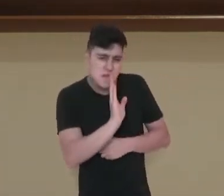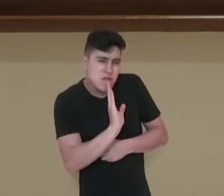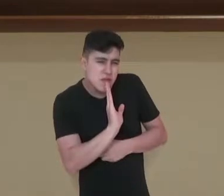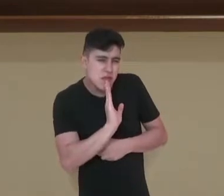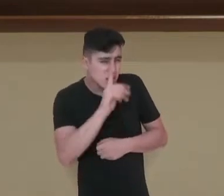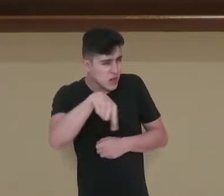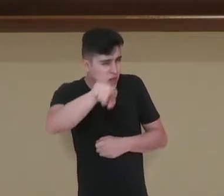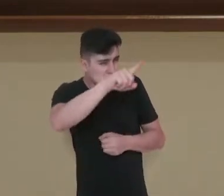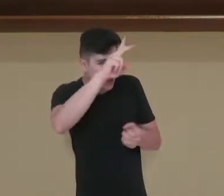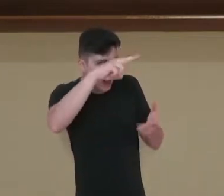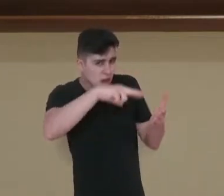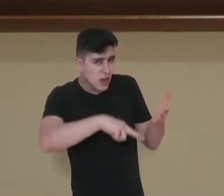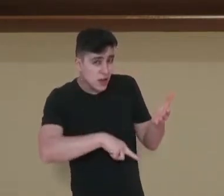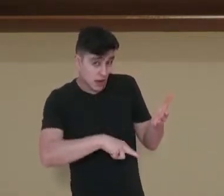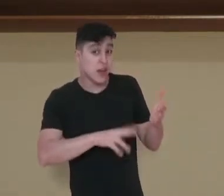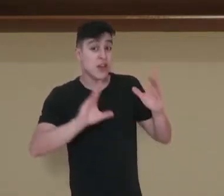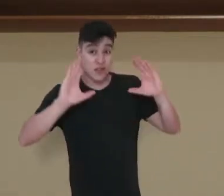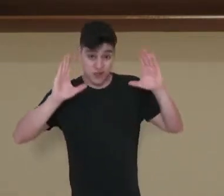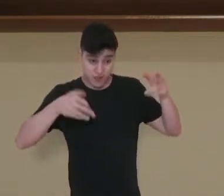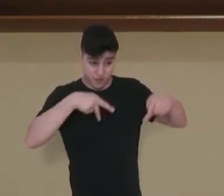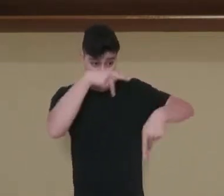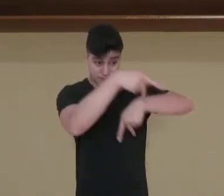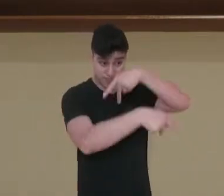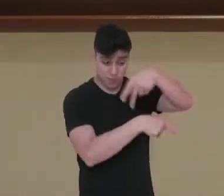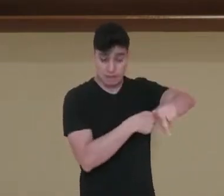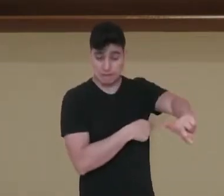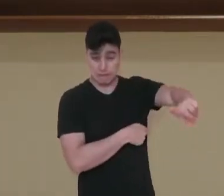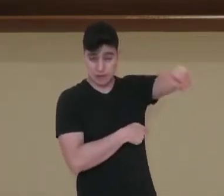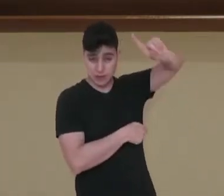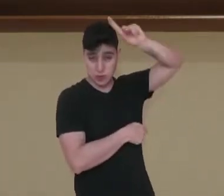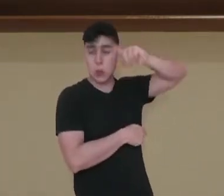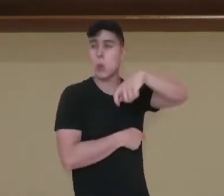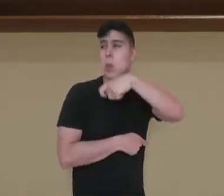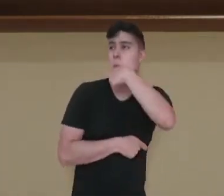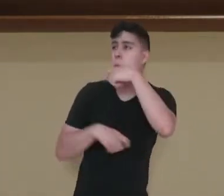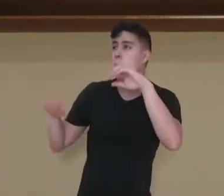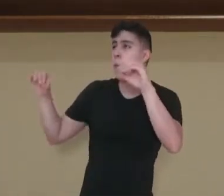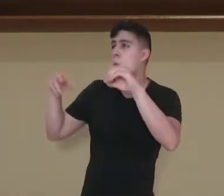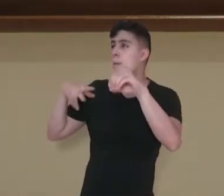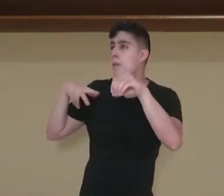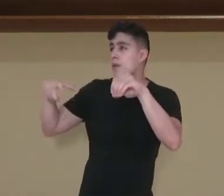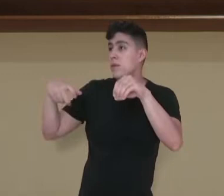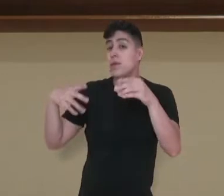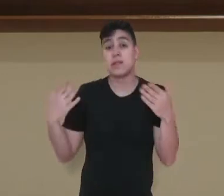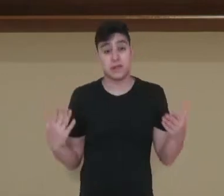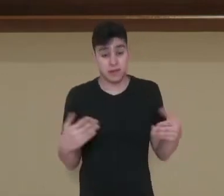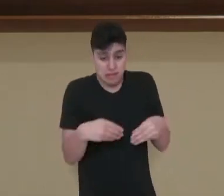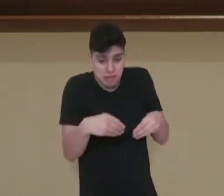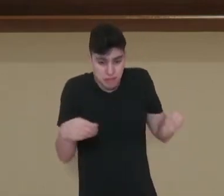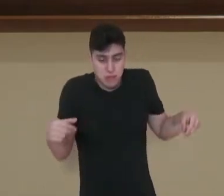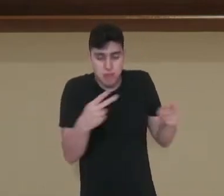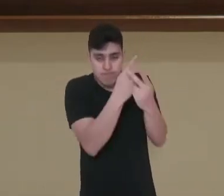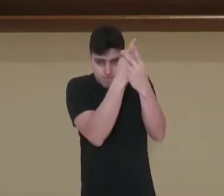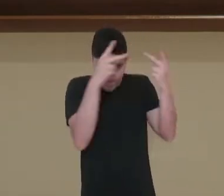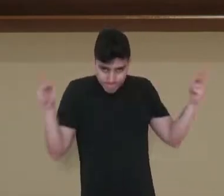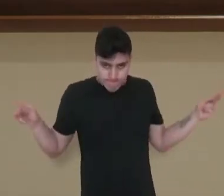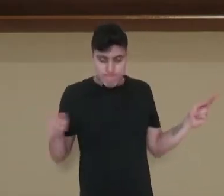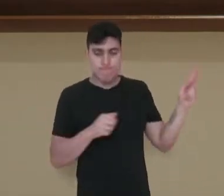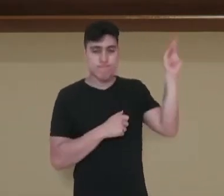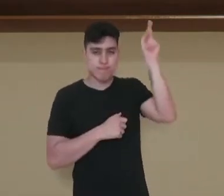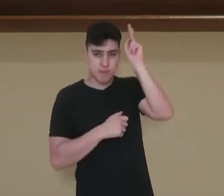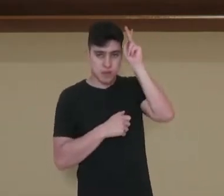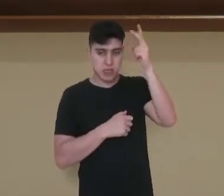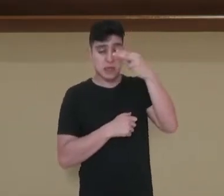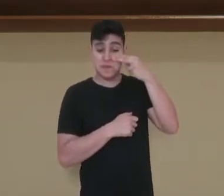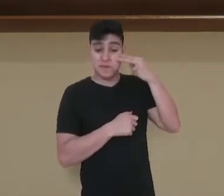muito antes dos portugueses chegarem. Então a terra é dos índios e aqui já havia